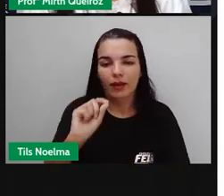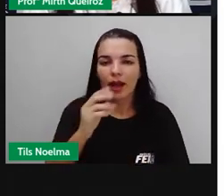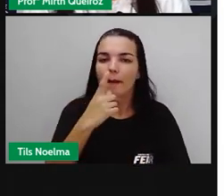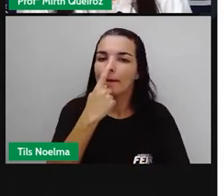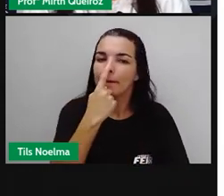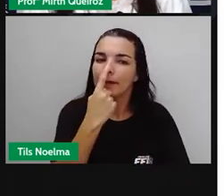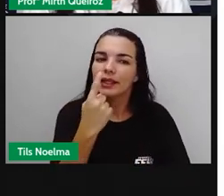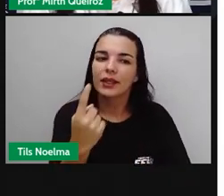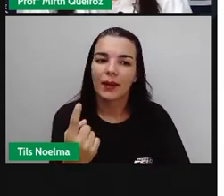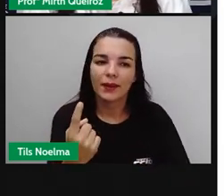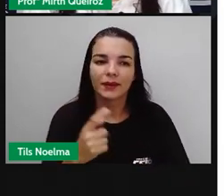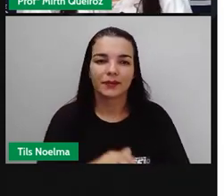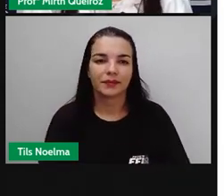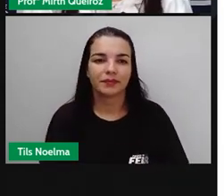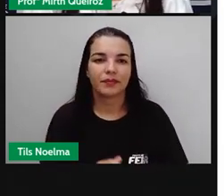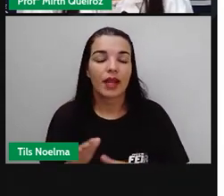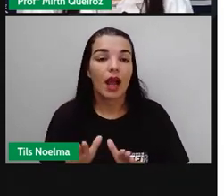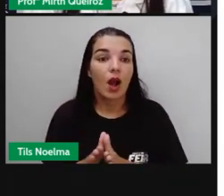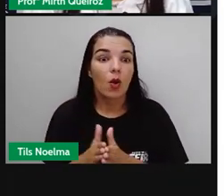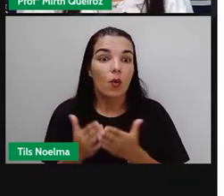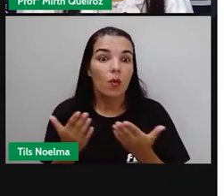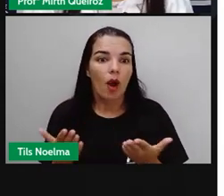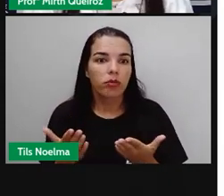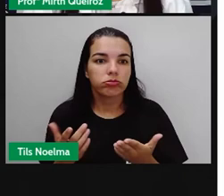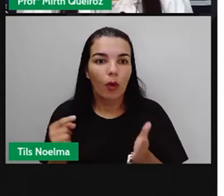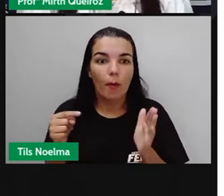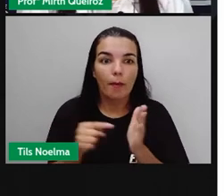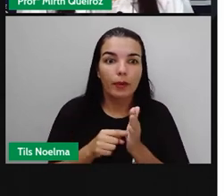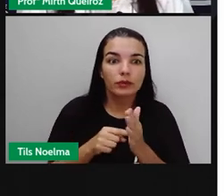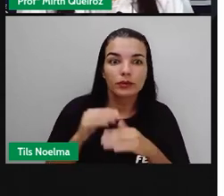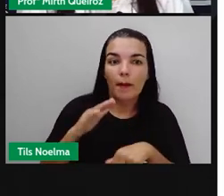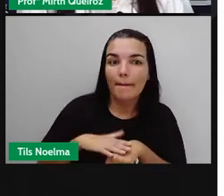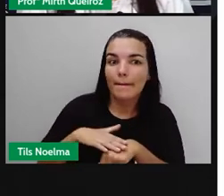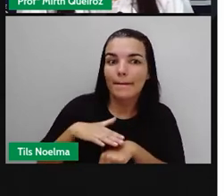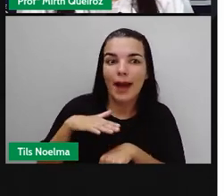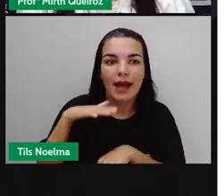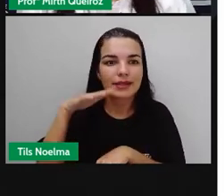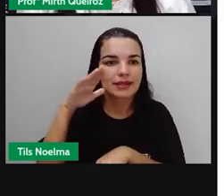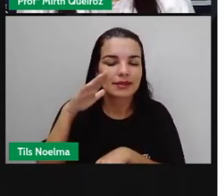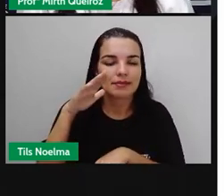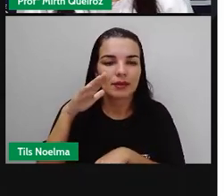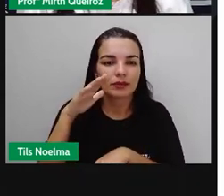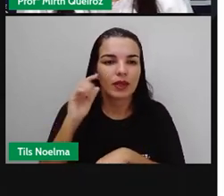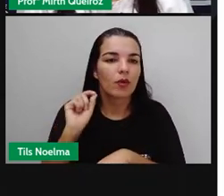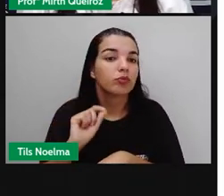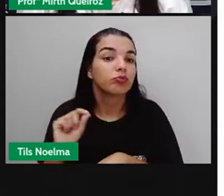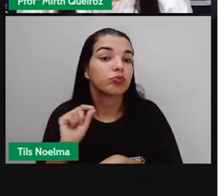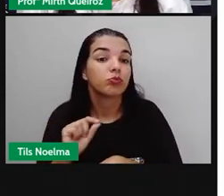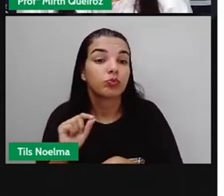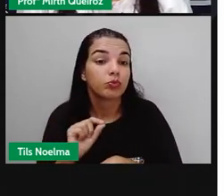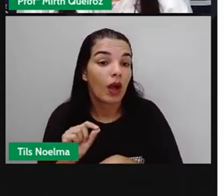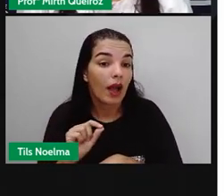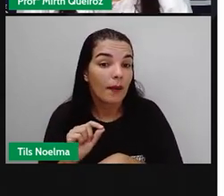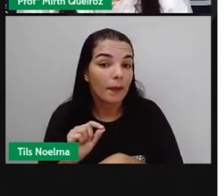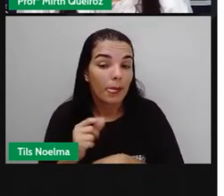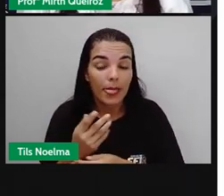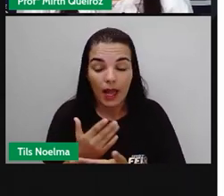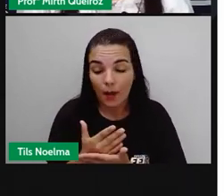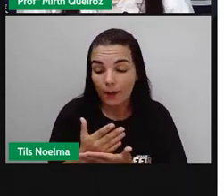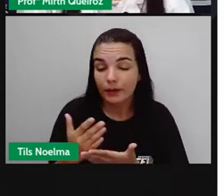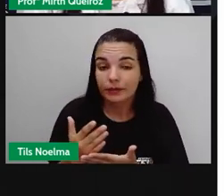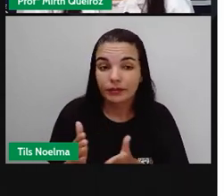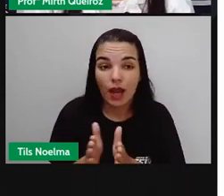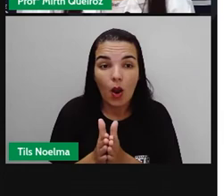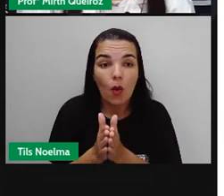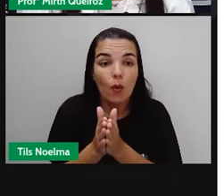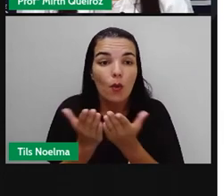Pinóquio. Qual é o clímax aí do texto, né? O clímax já começa aí